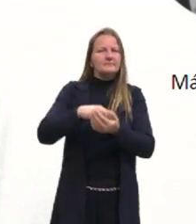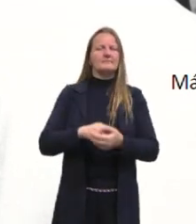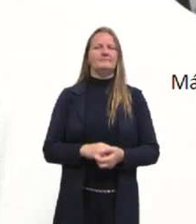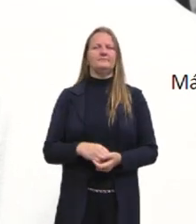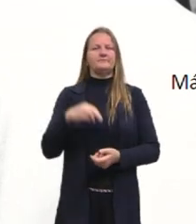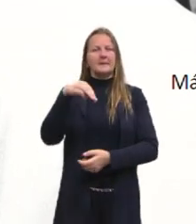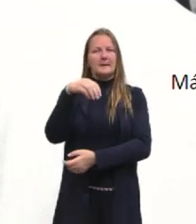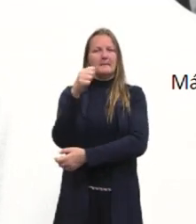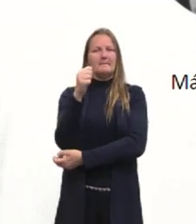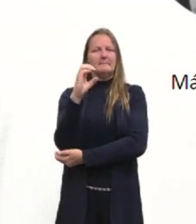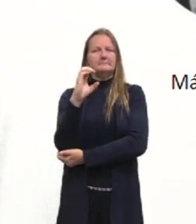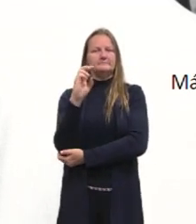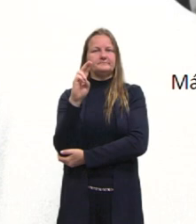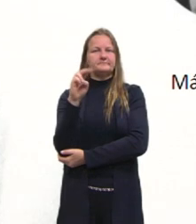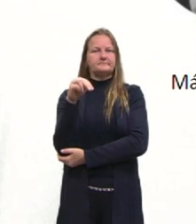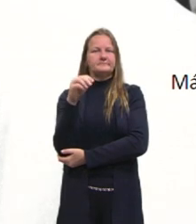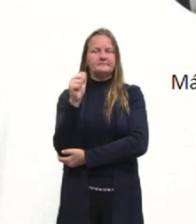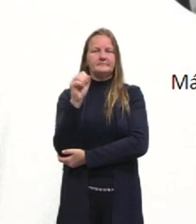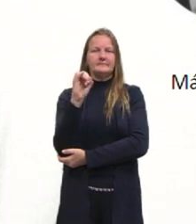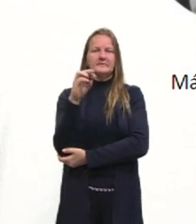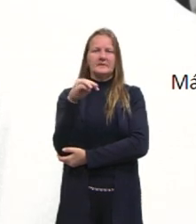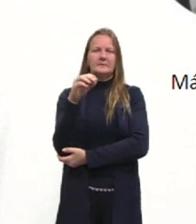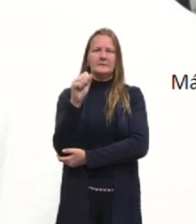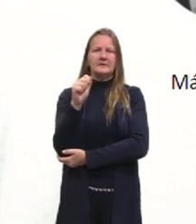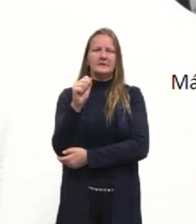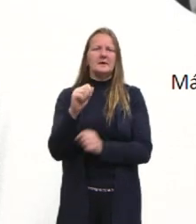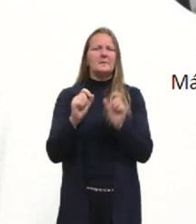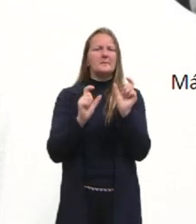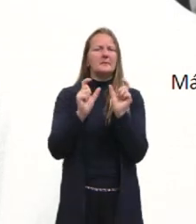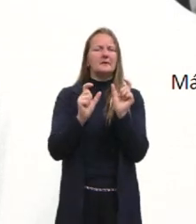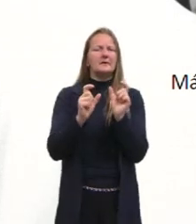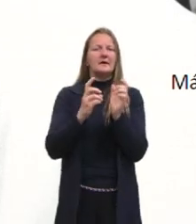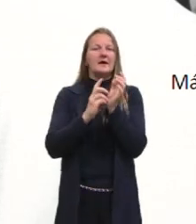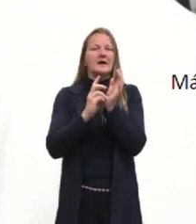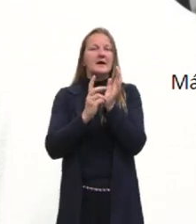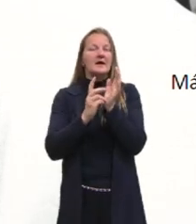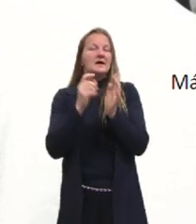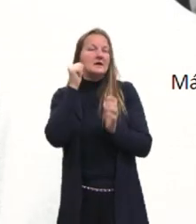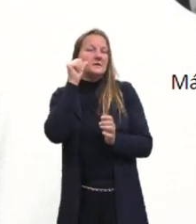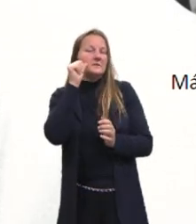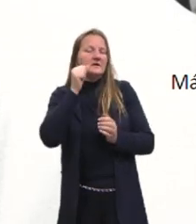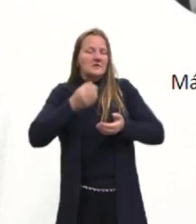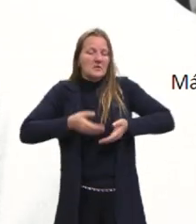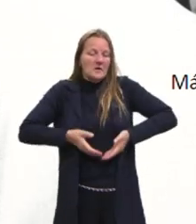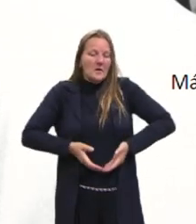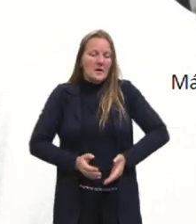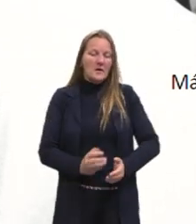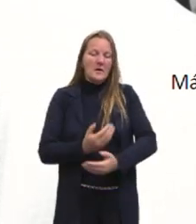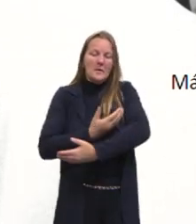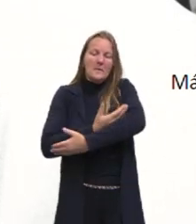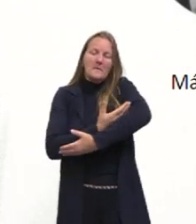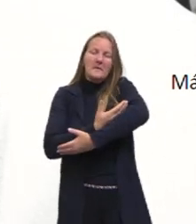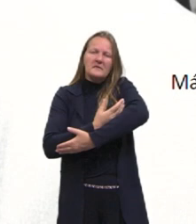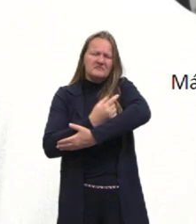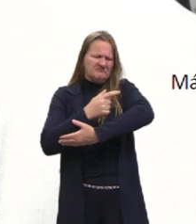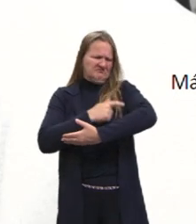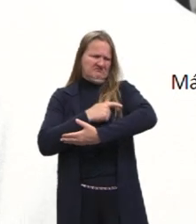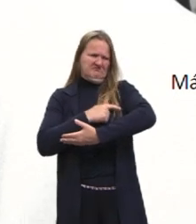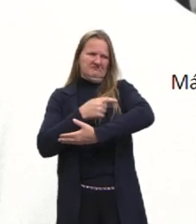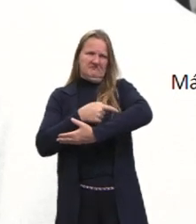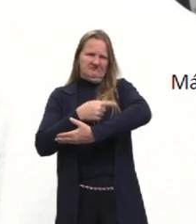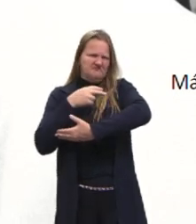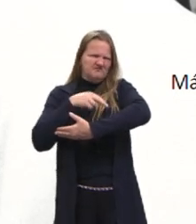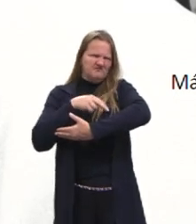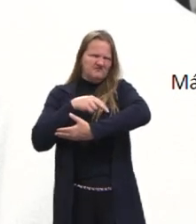Macunaíma, ele diz, inclusive, nas primeiras palavras, que a Índia pariu uma criança feia. Ele era uma criança feia, ele